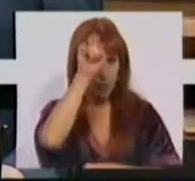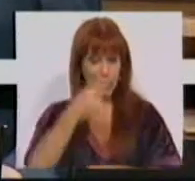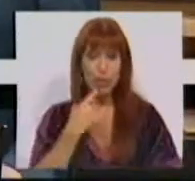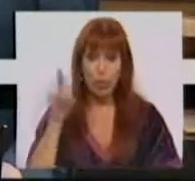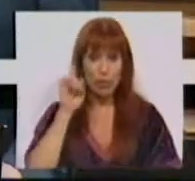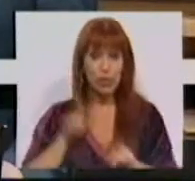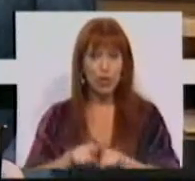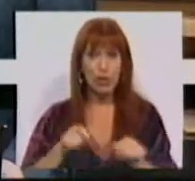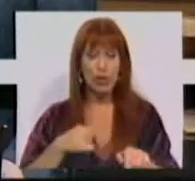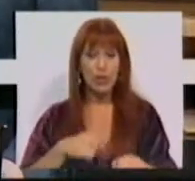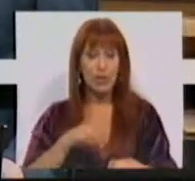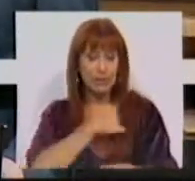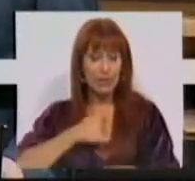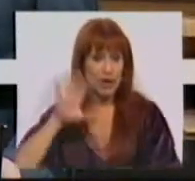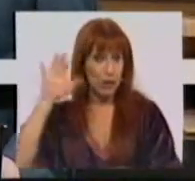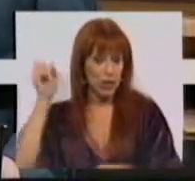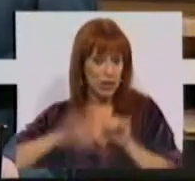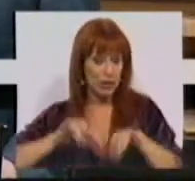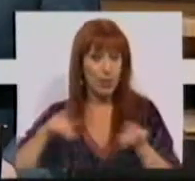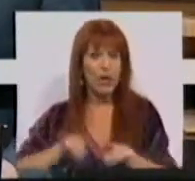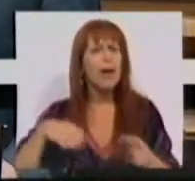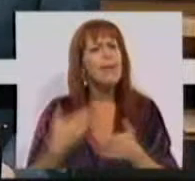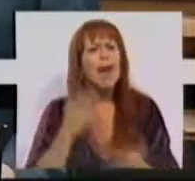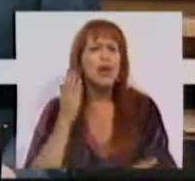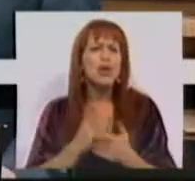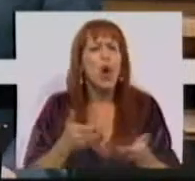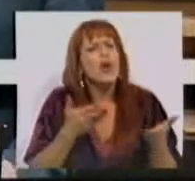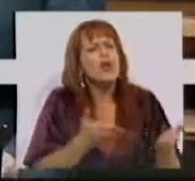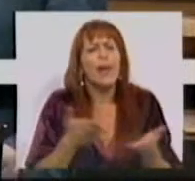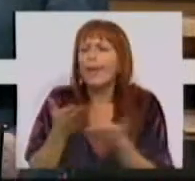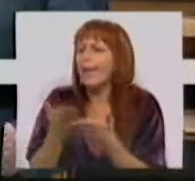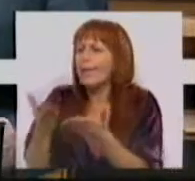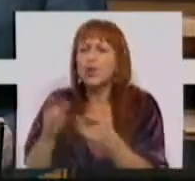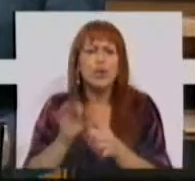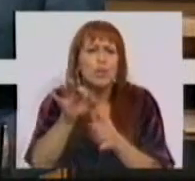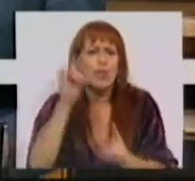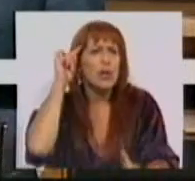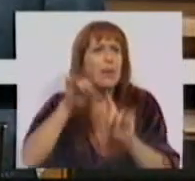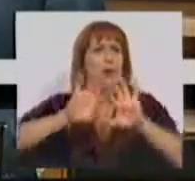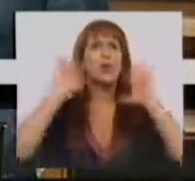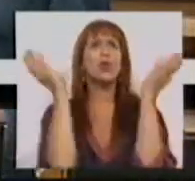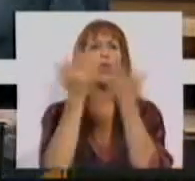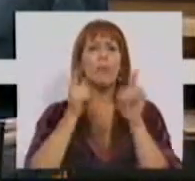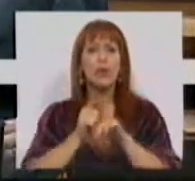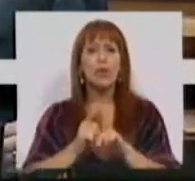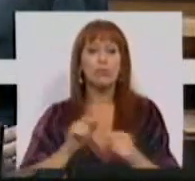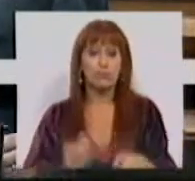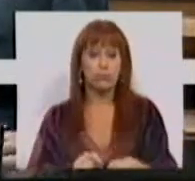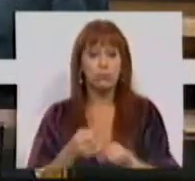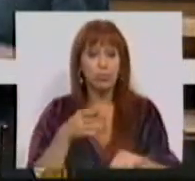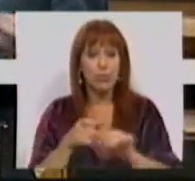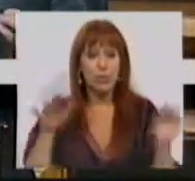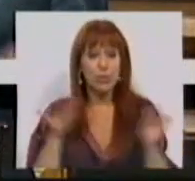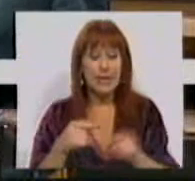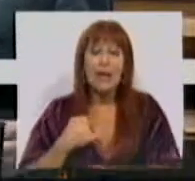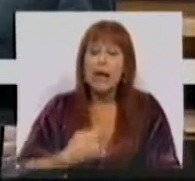fundamental daquilo que se passou em Varsóvia e passem a dar apenas contributos para as metas globais da redução de emissões. É também